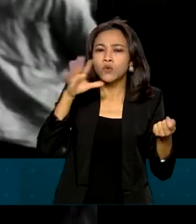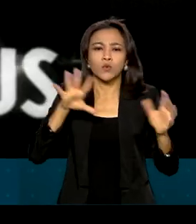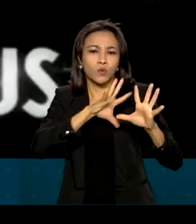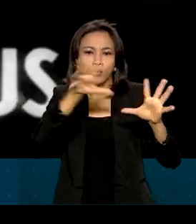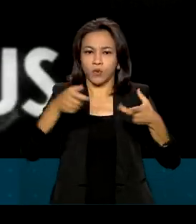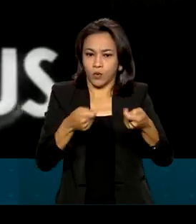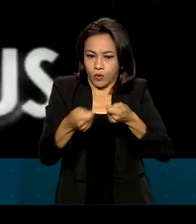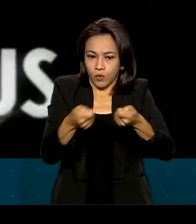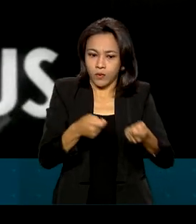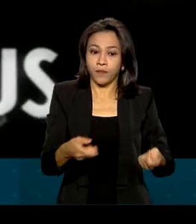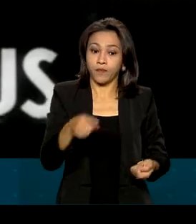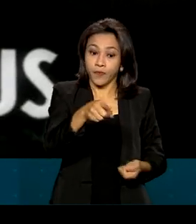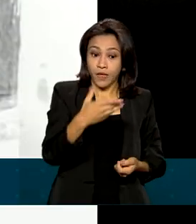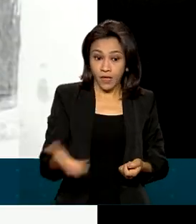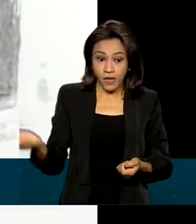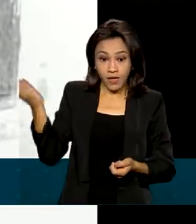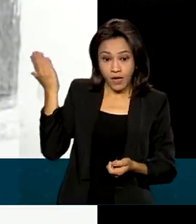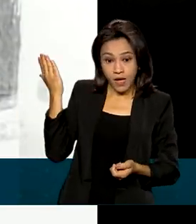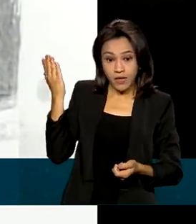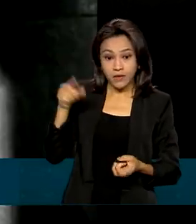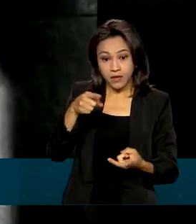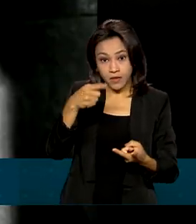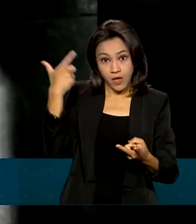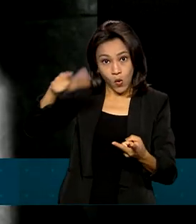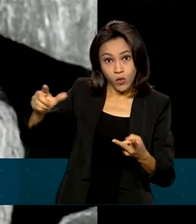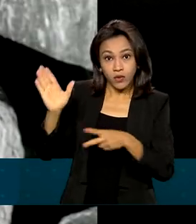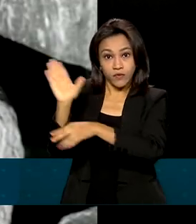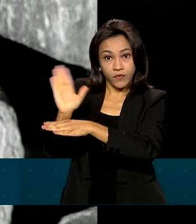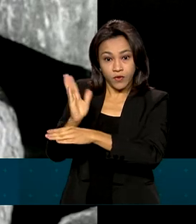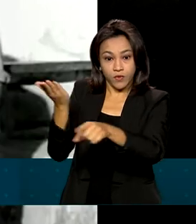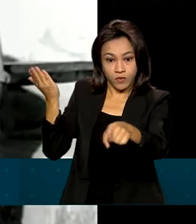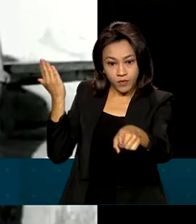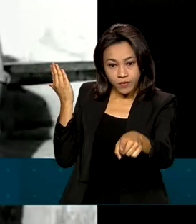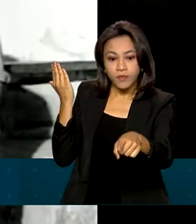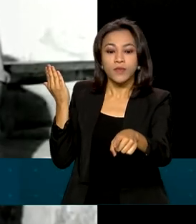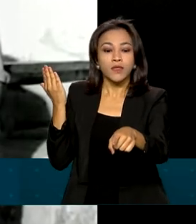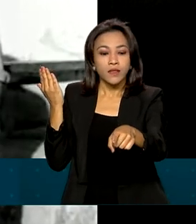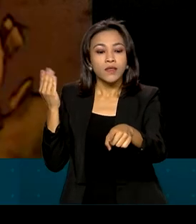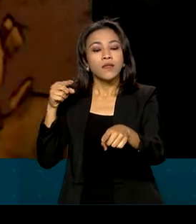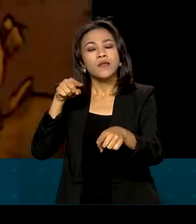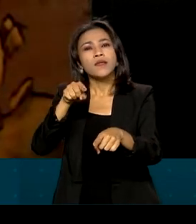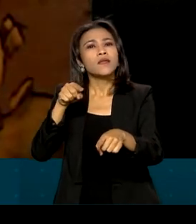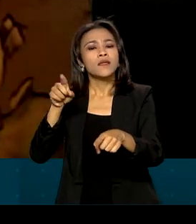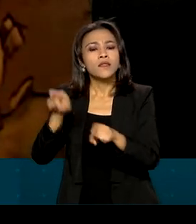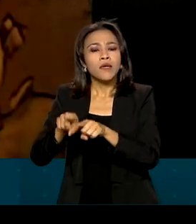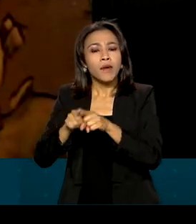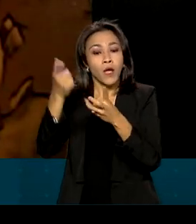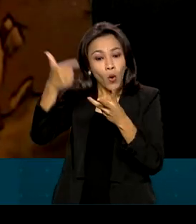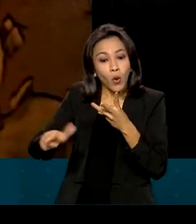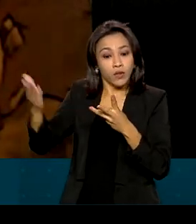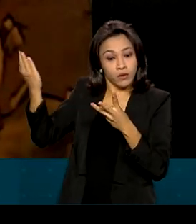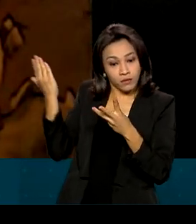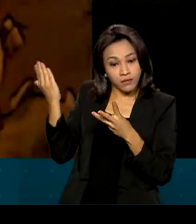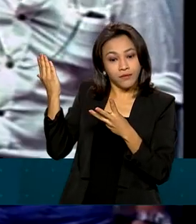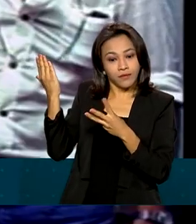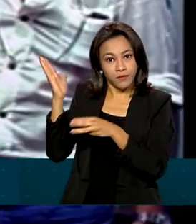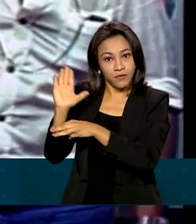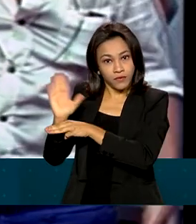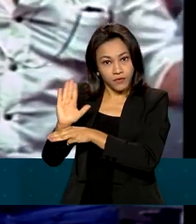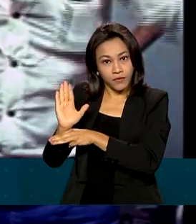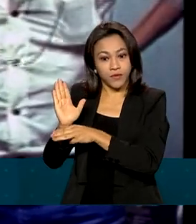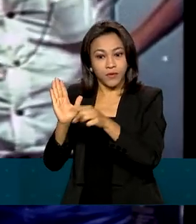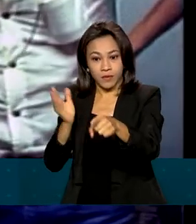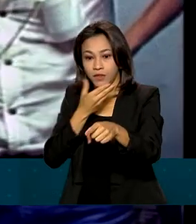os filmes Rio 40 Graus e Vidas Secas, de Nelson Pereira dos Santos, e Dona Flor e Seus Dois Maridos,